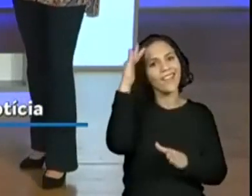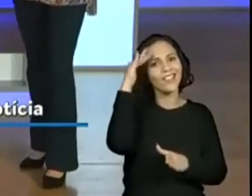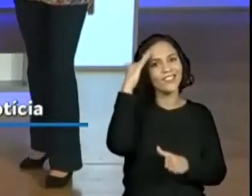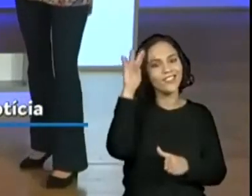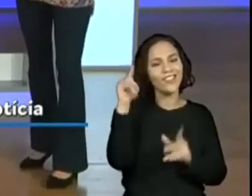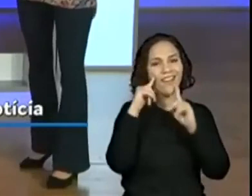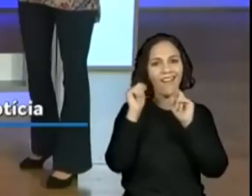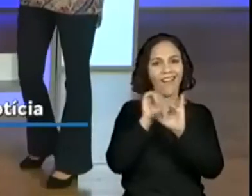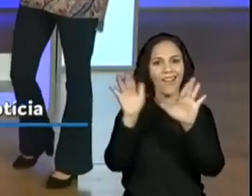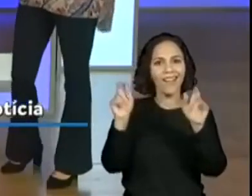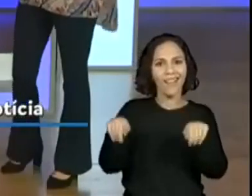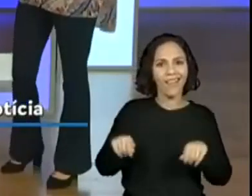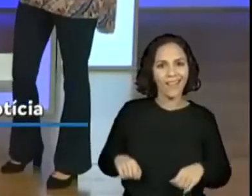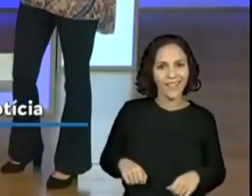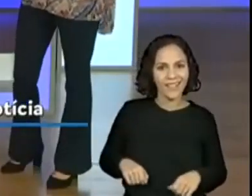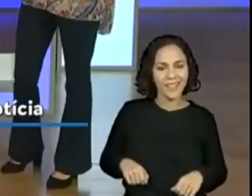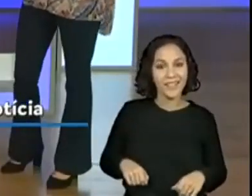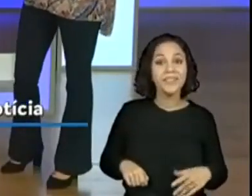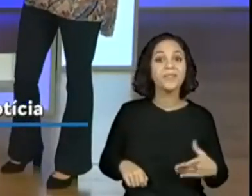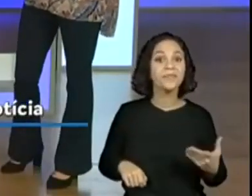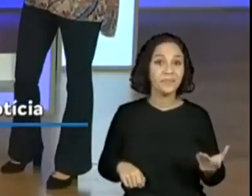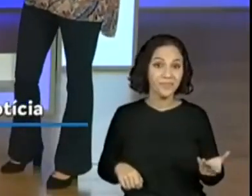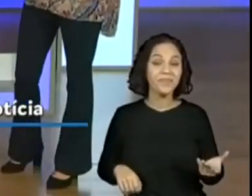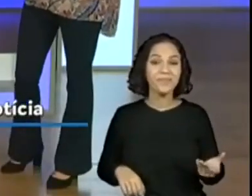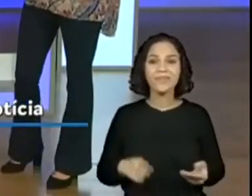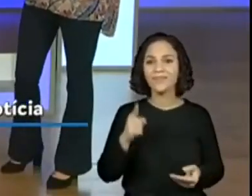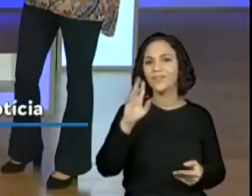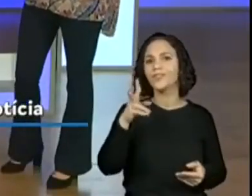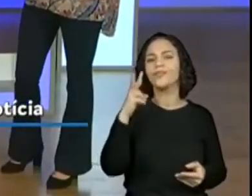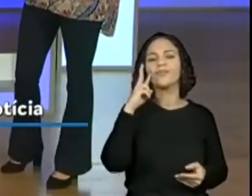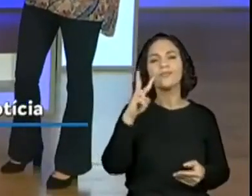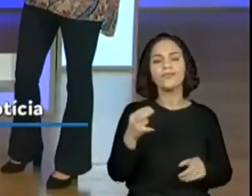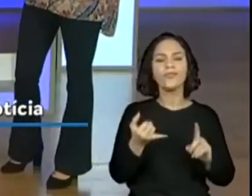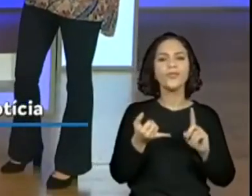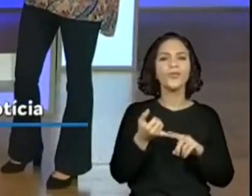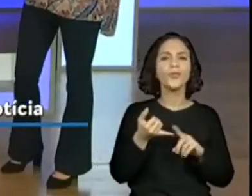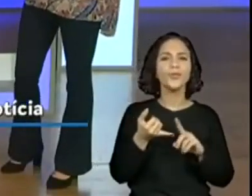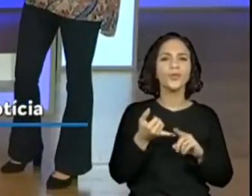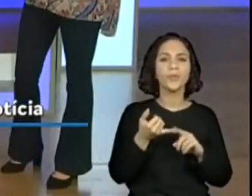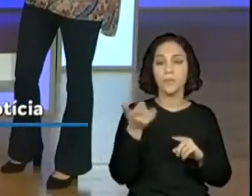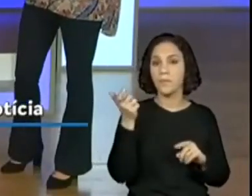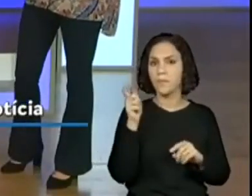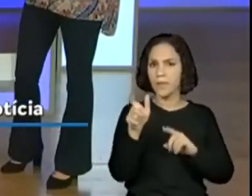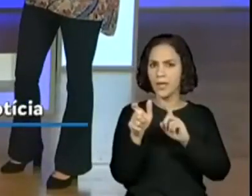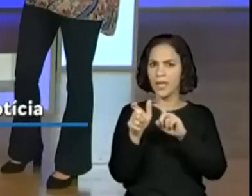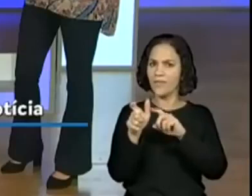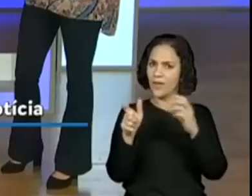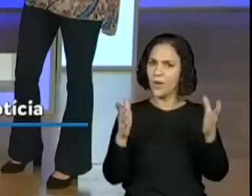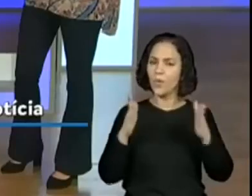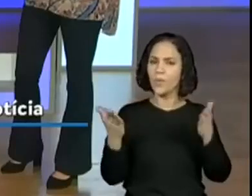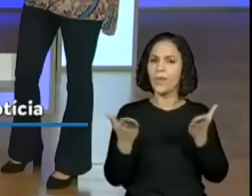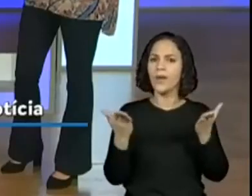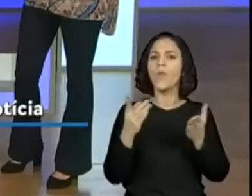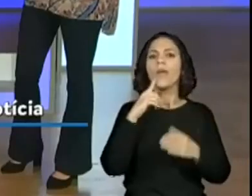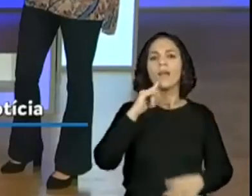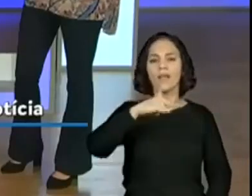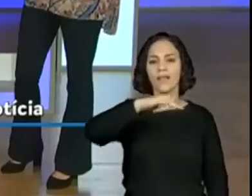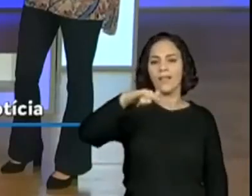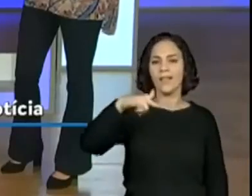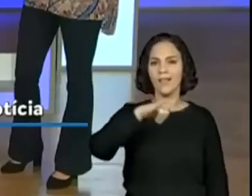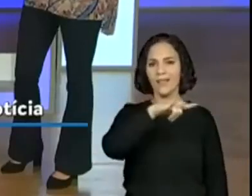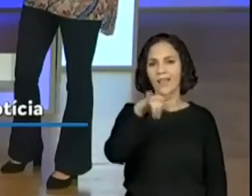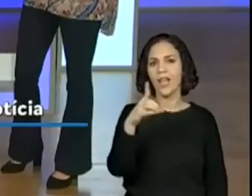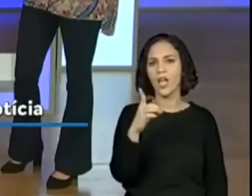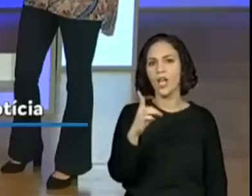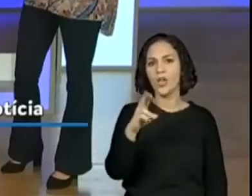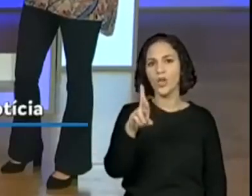Então, olha só, nós já vimos aí, é uma palavra bem atual, aí os drones, né? Que os alunos